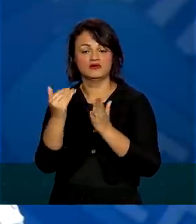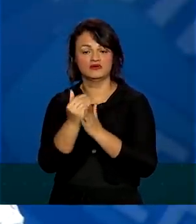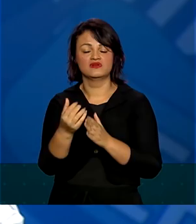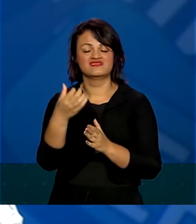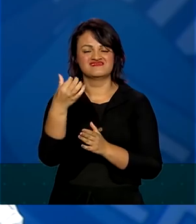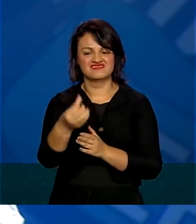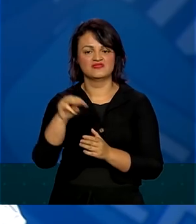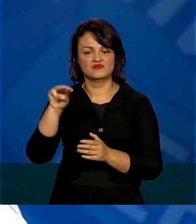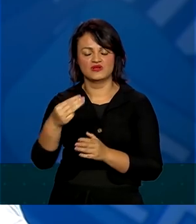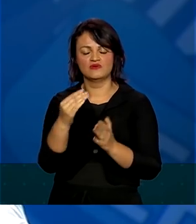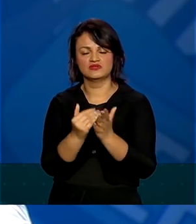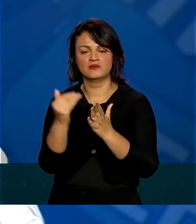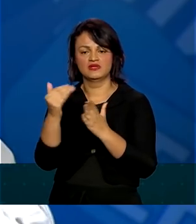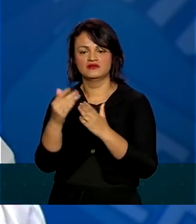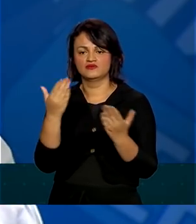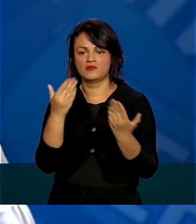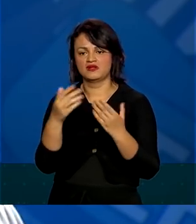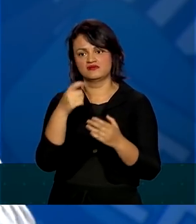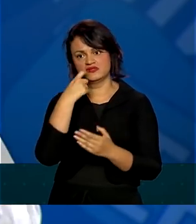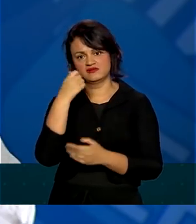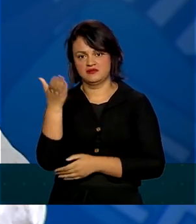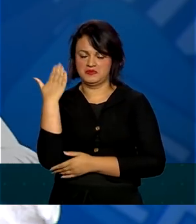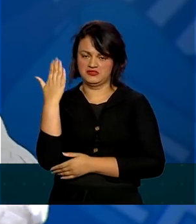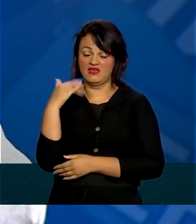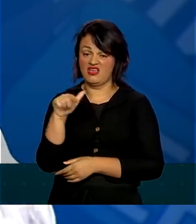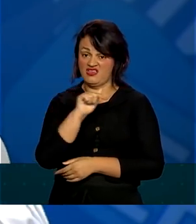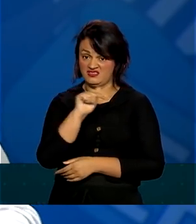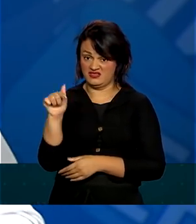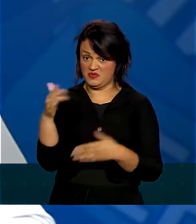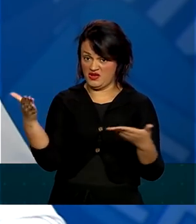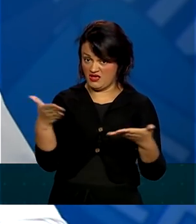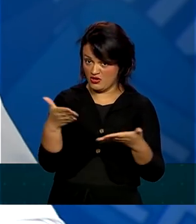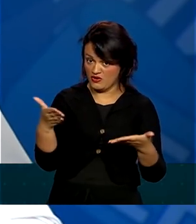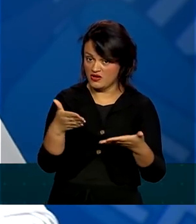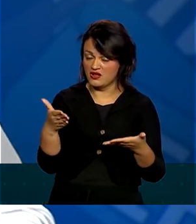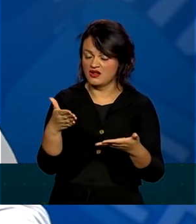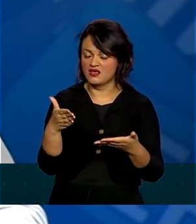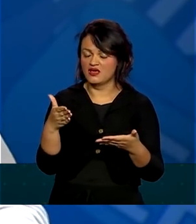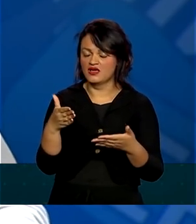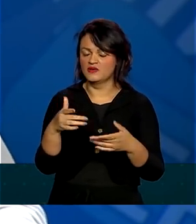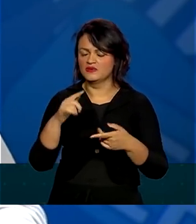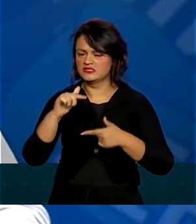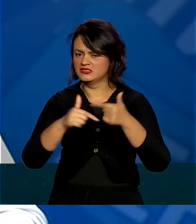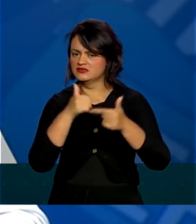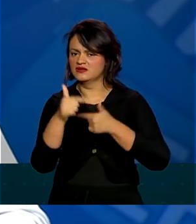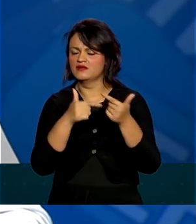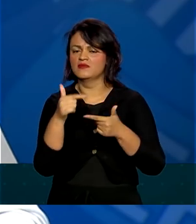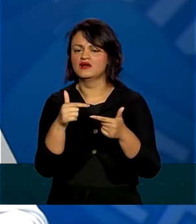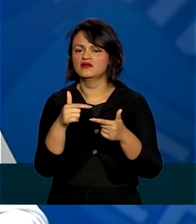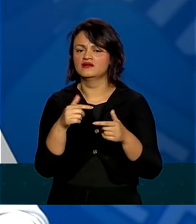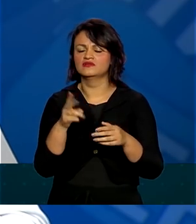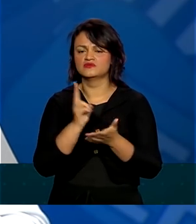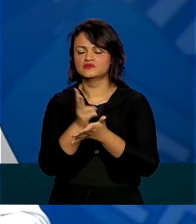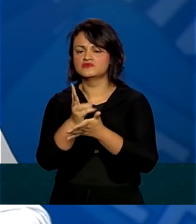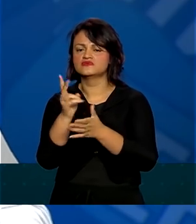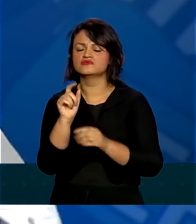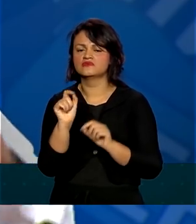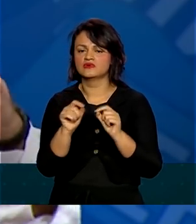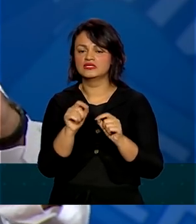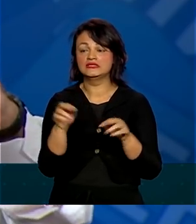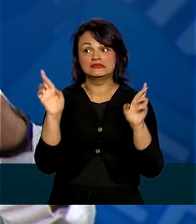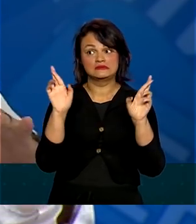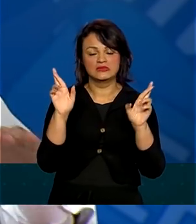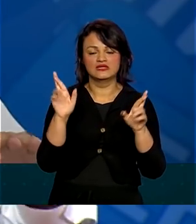,5 em relação à sexta-feira. E essa semana, agora, com esta operação aqui, começaremos a ter e